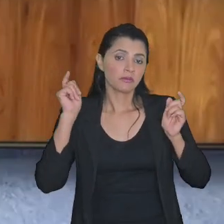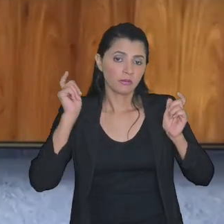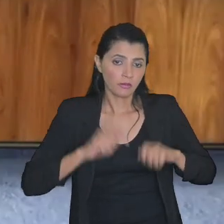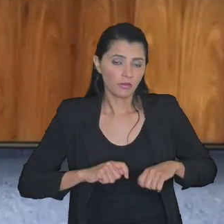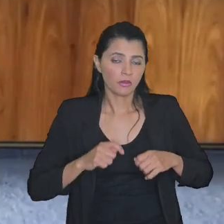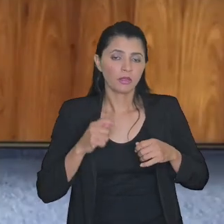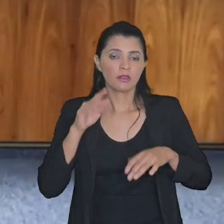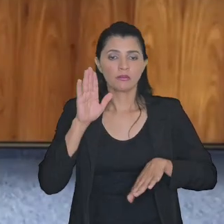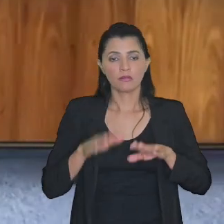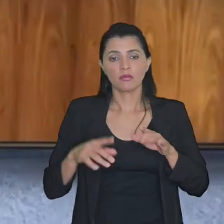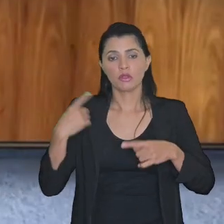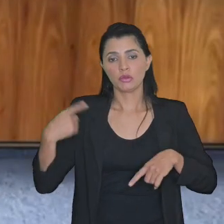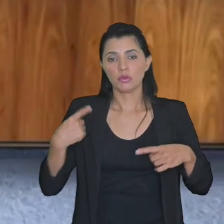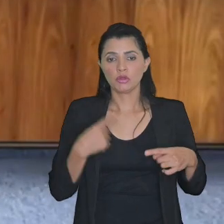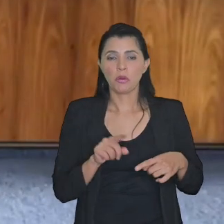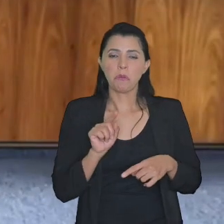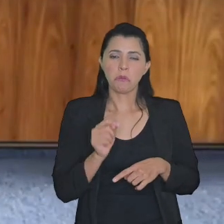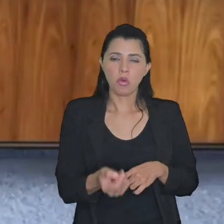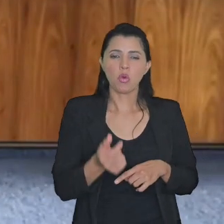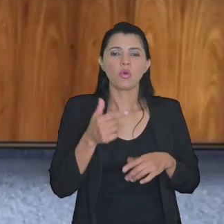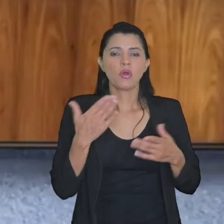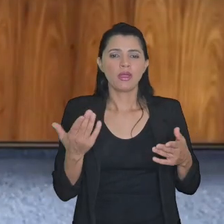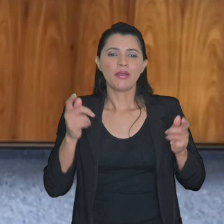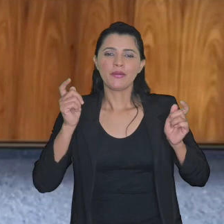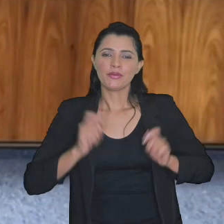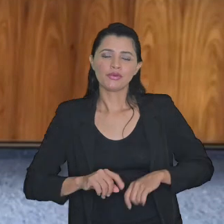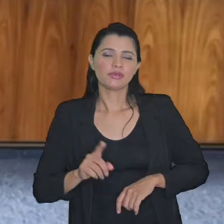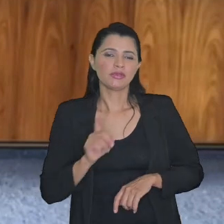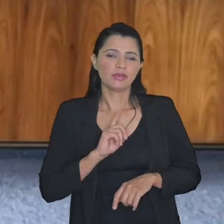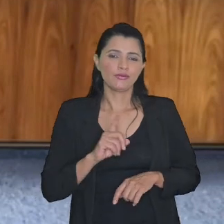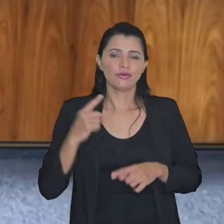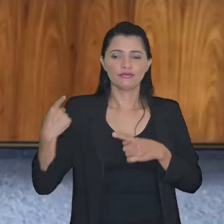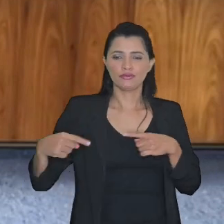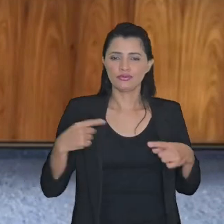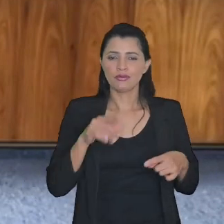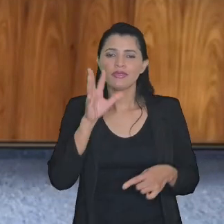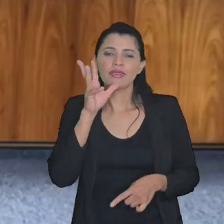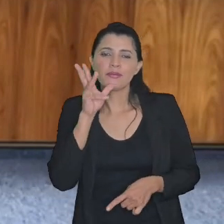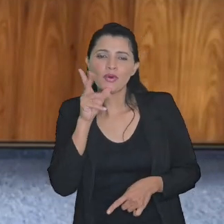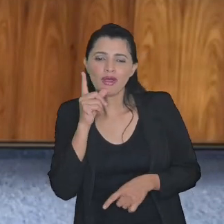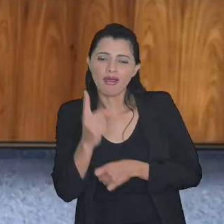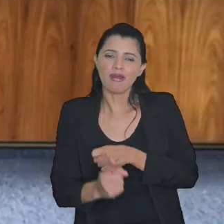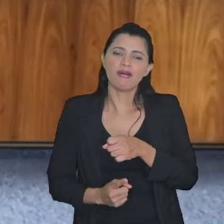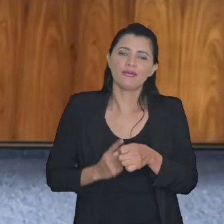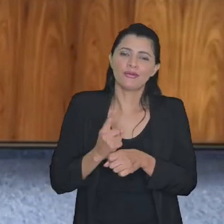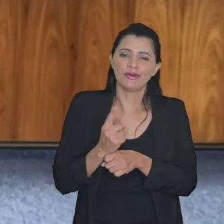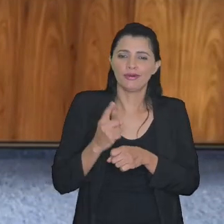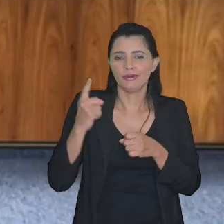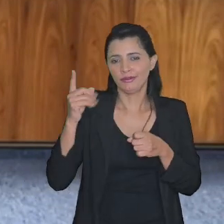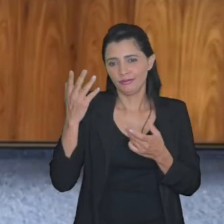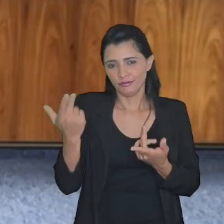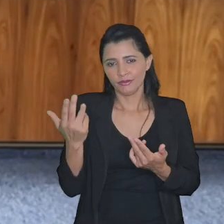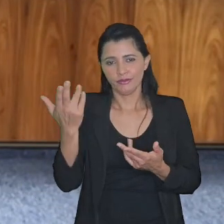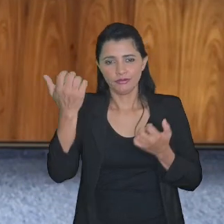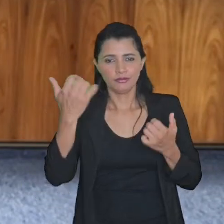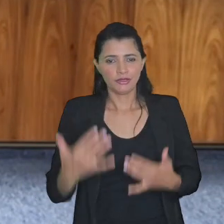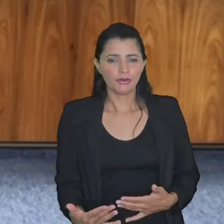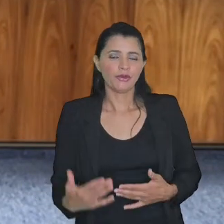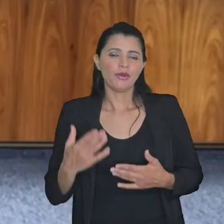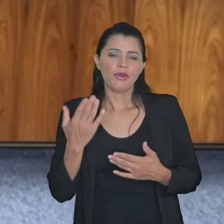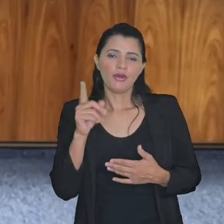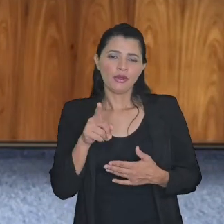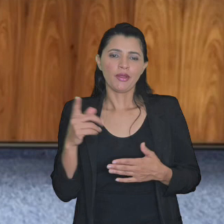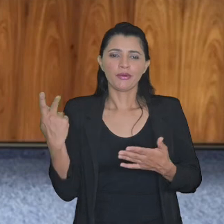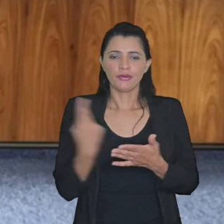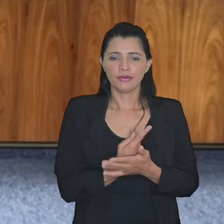possível todas as vezes uma discussão para um ponto pequeno né é que não é possível essa discussão demorada de um ano até como disse a doutora Mariana aqui que